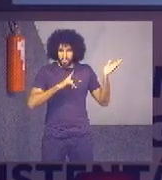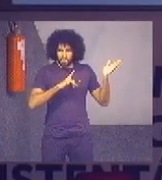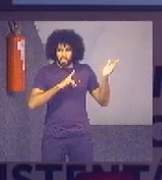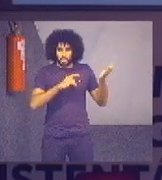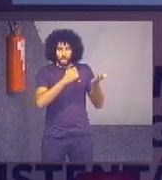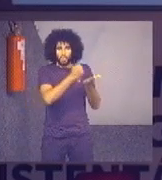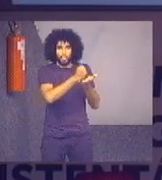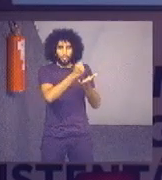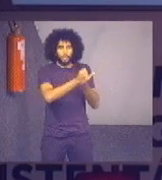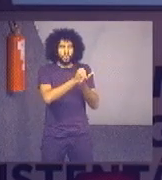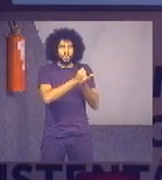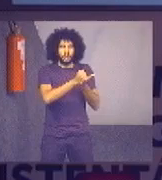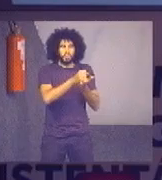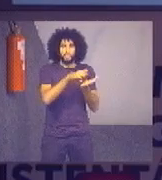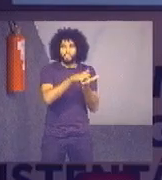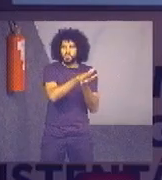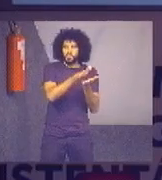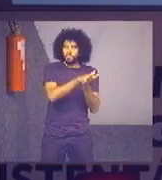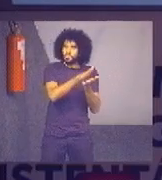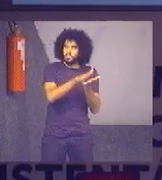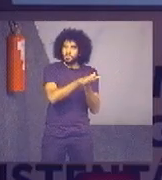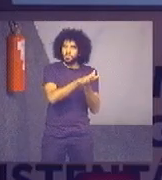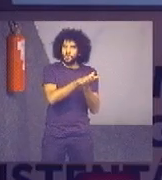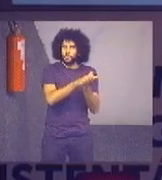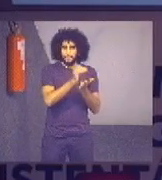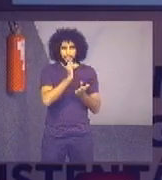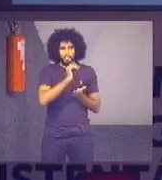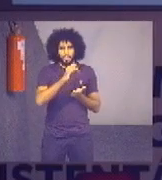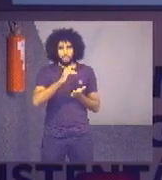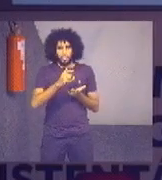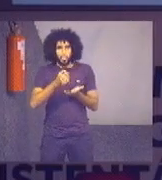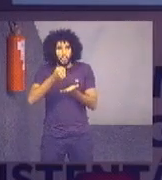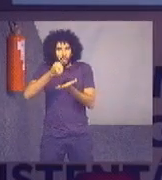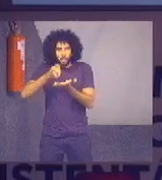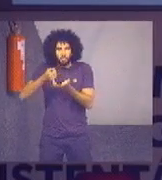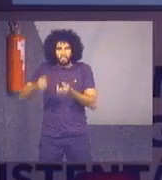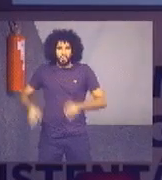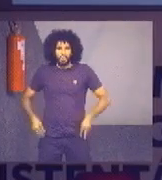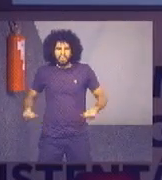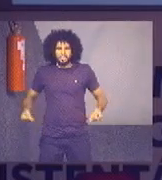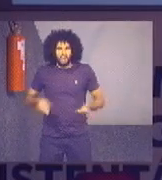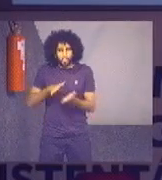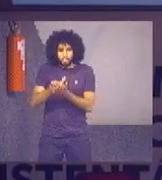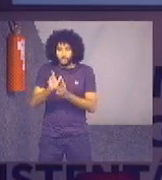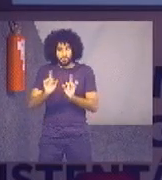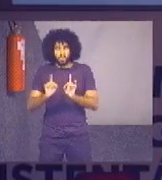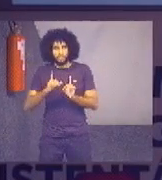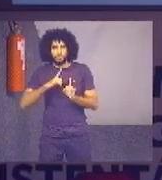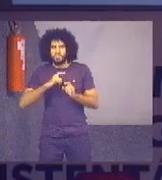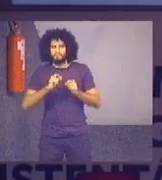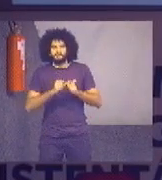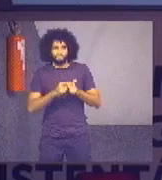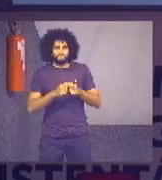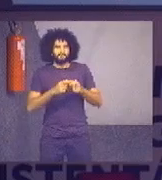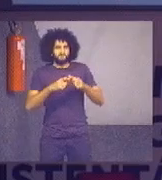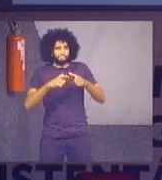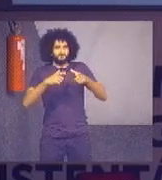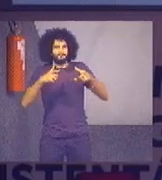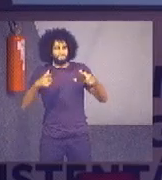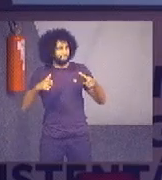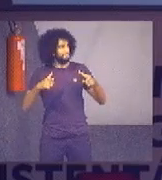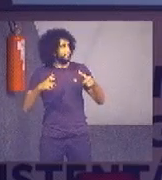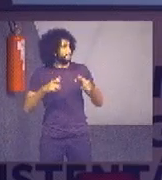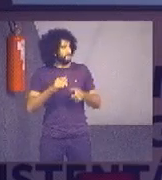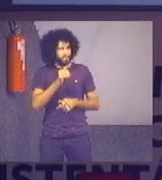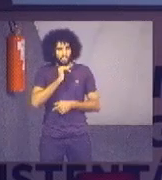contrato de impressão, tem algum gasto com terceirização de impressão. Então, bastante elevado. Na justiça do